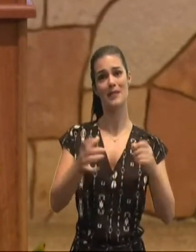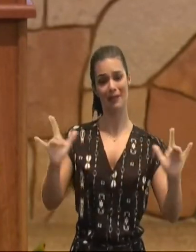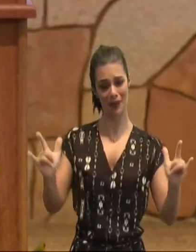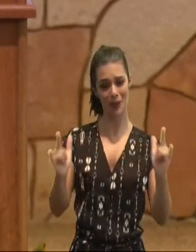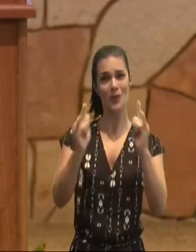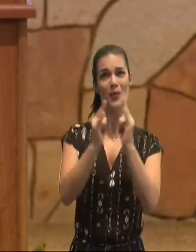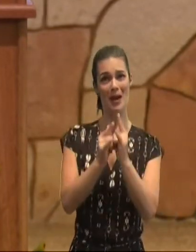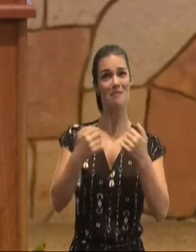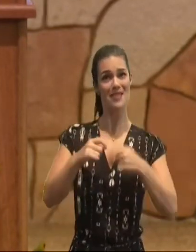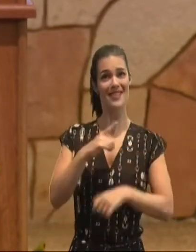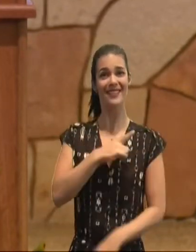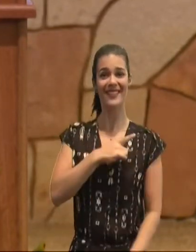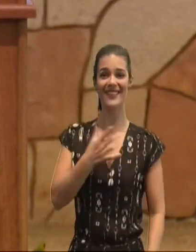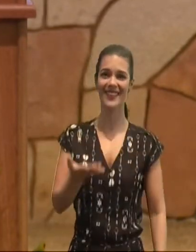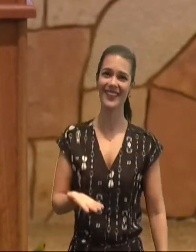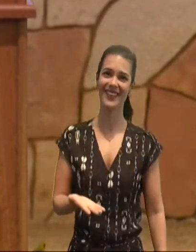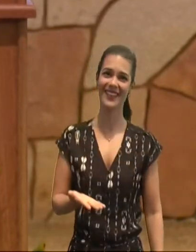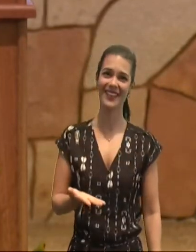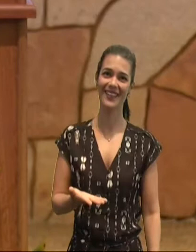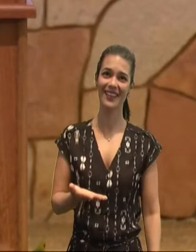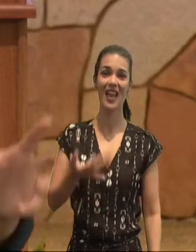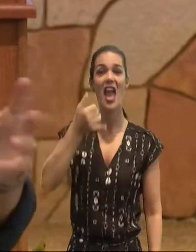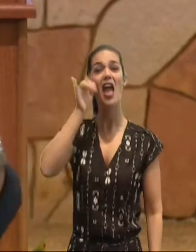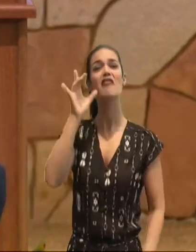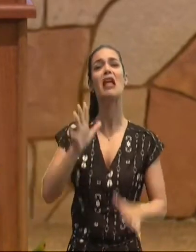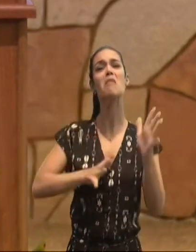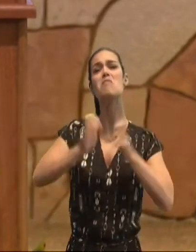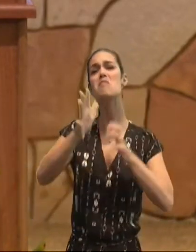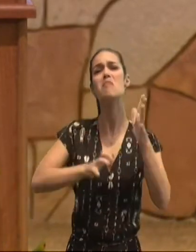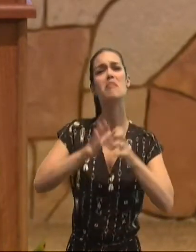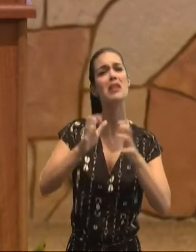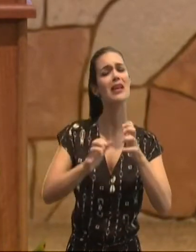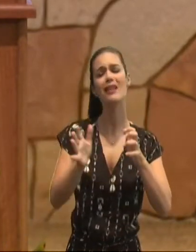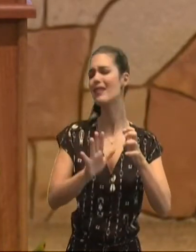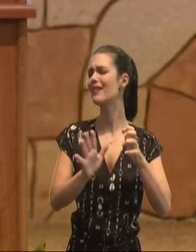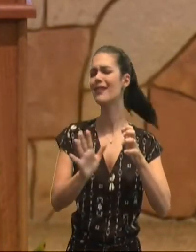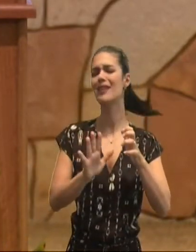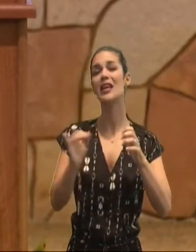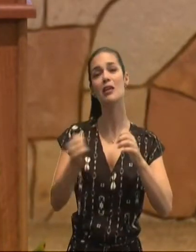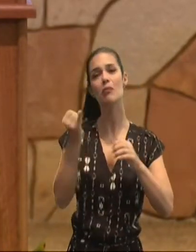não houvesse confusão, para que não houvesse dissensão, mas para que houvesse união,